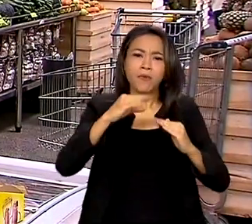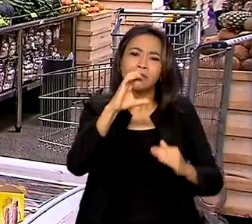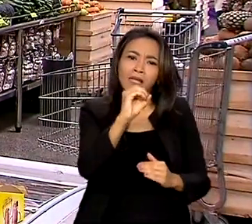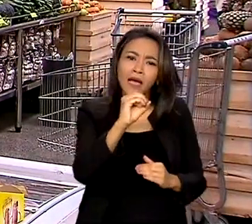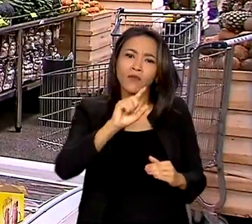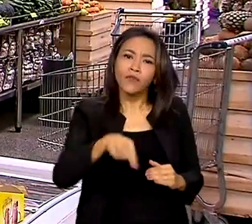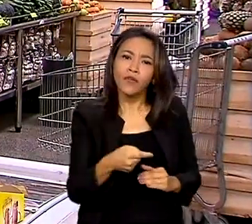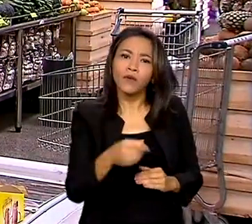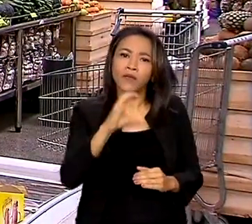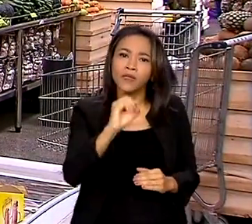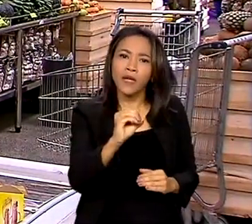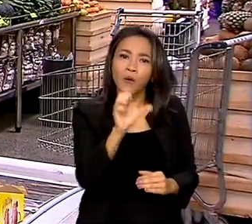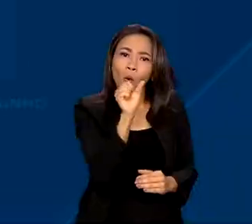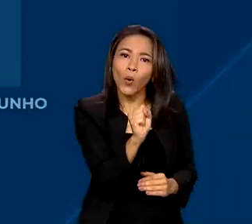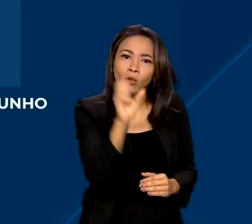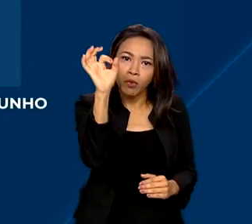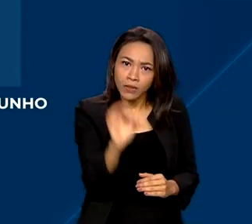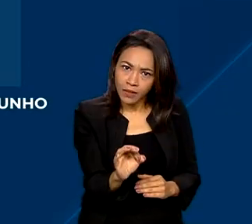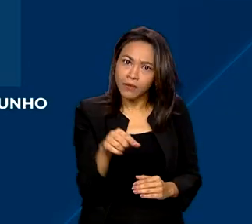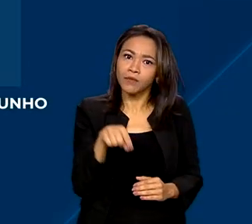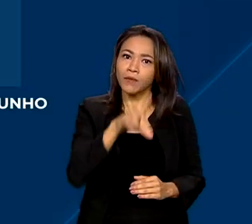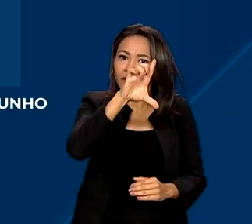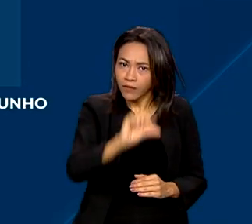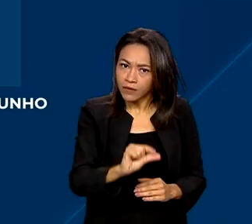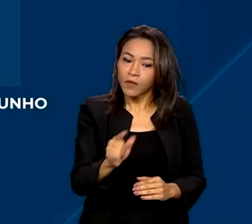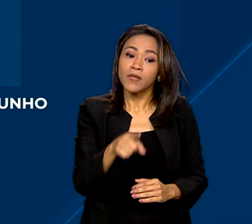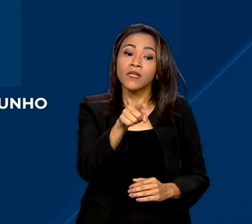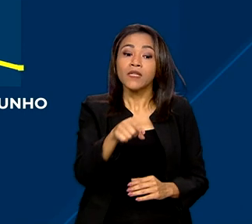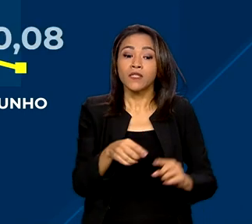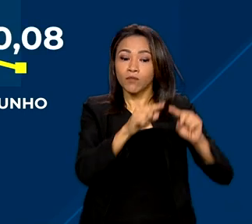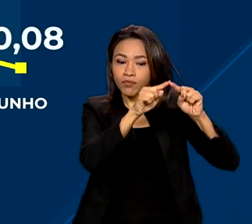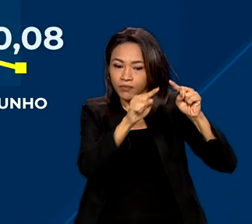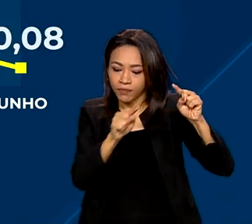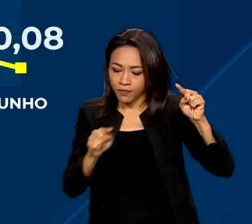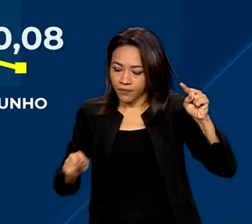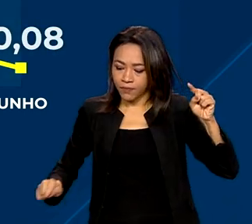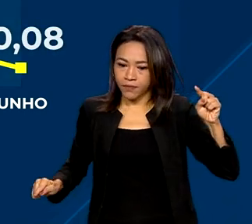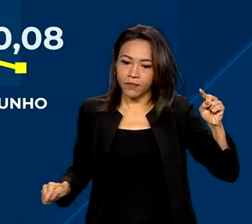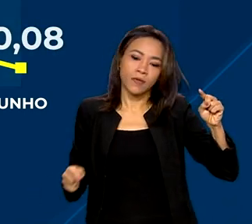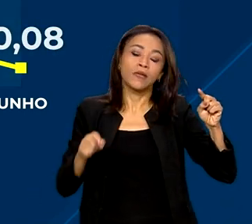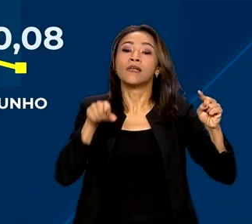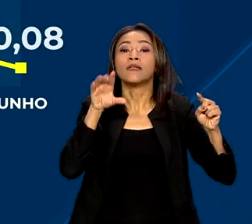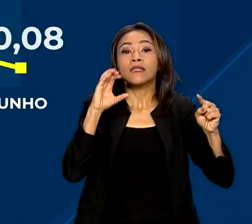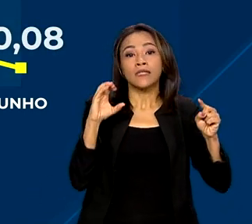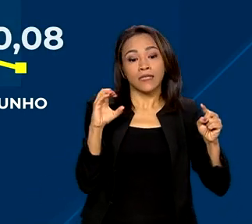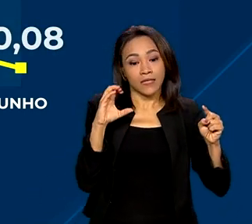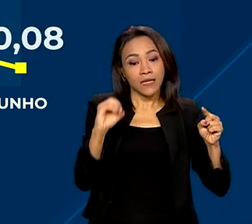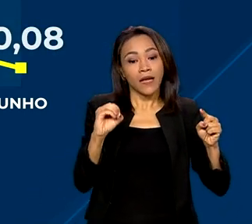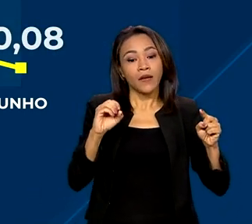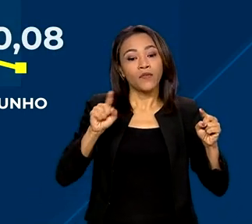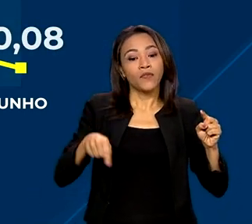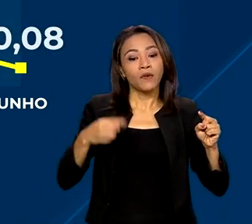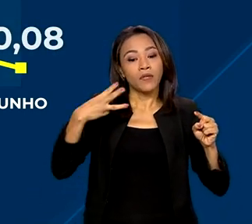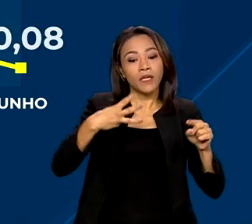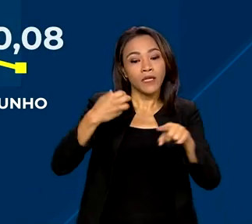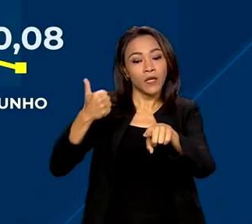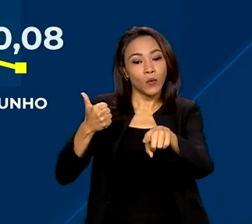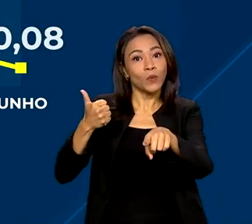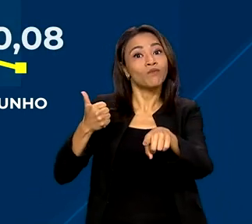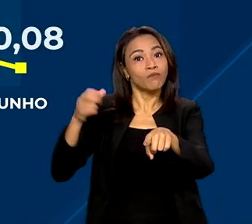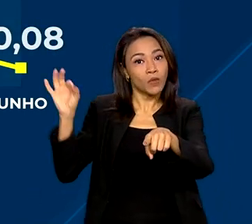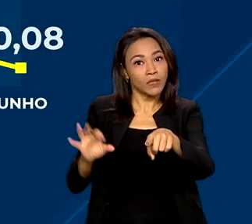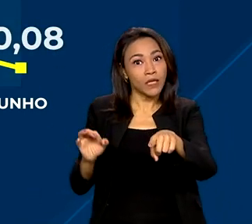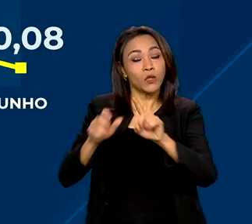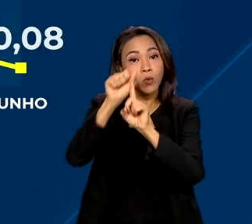,08%. É uma diferença de 0,31 ponto percentual abaixo da taxa de maio,